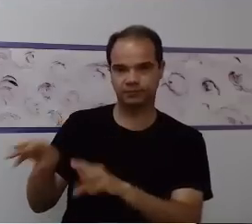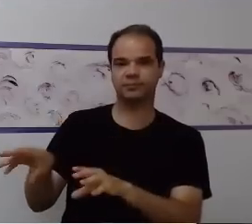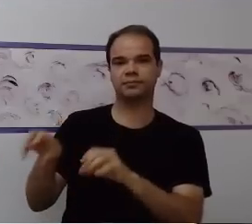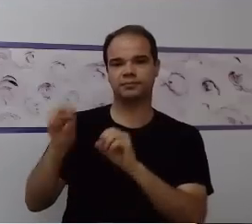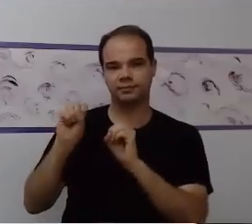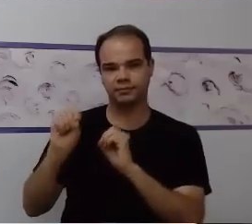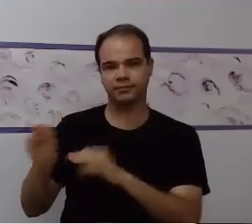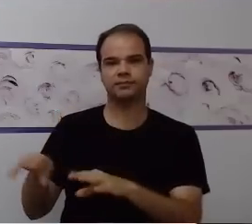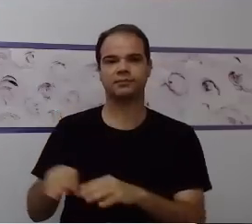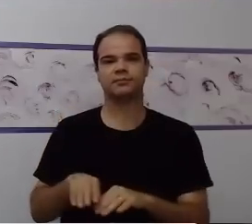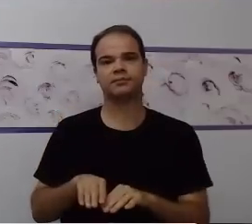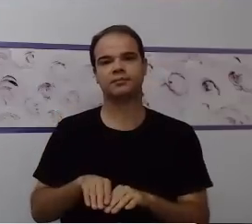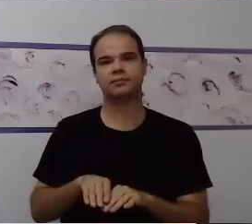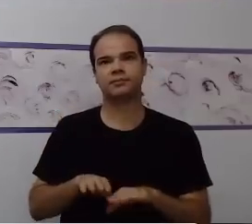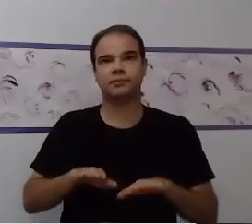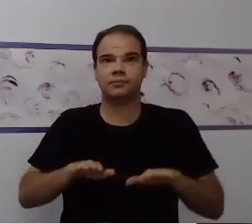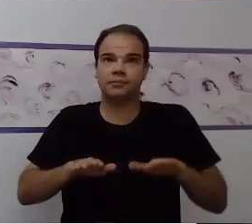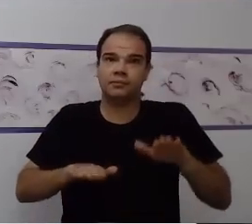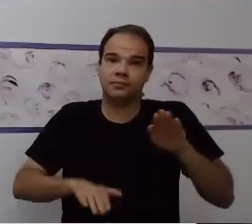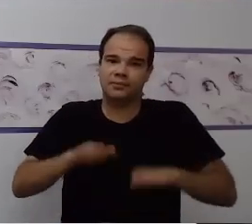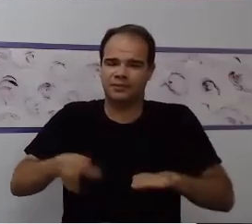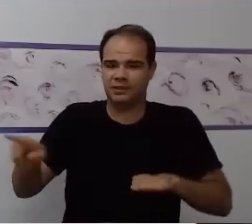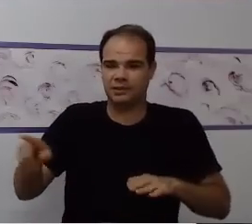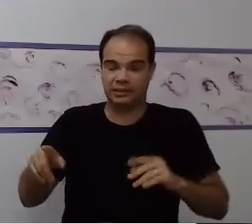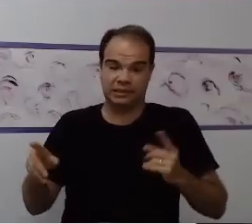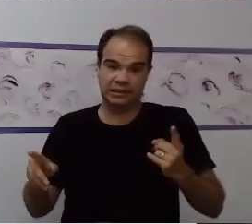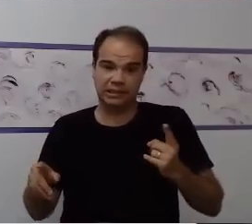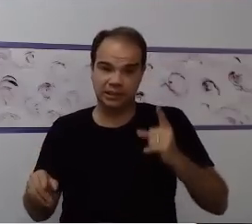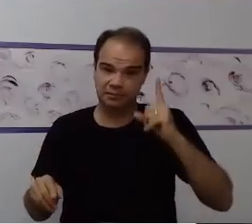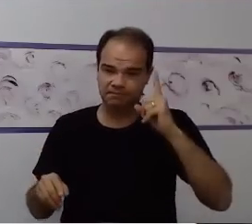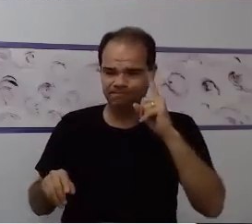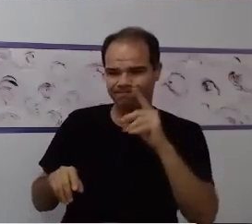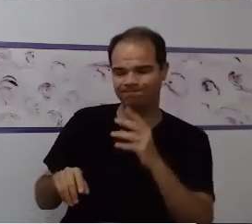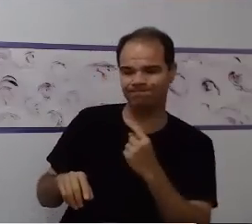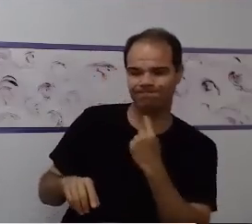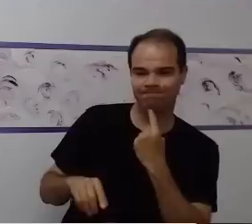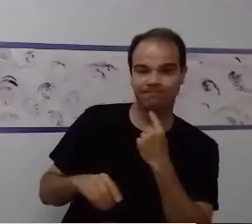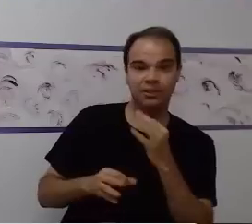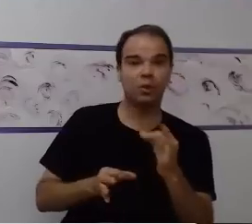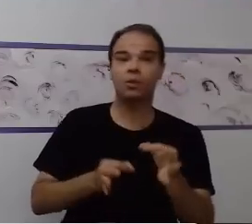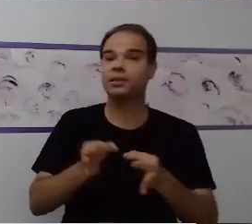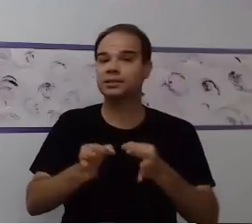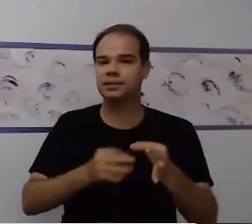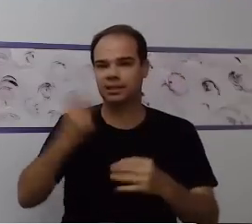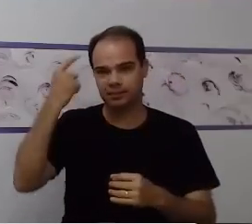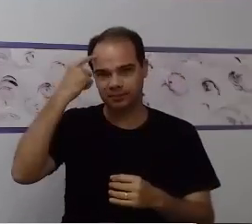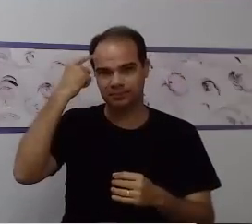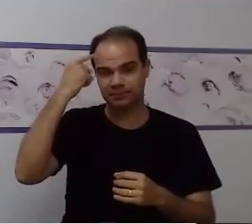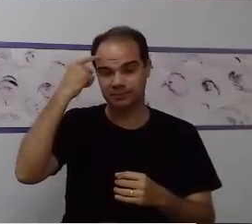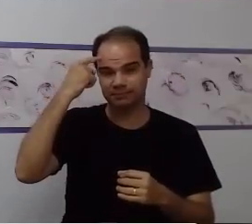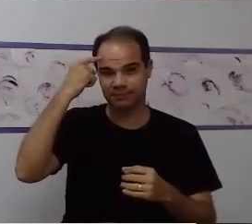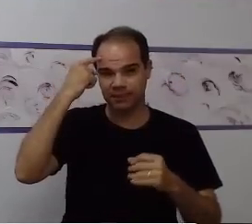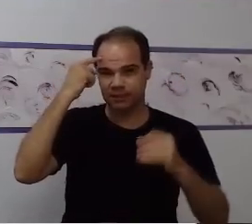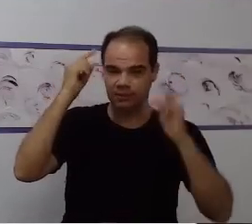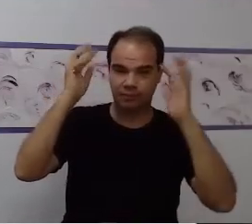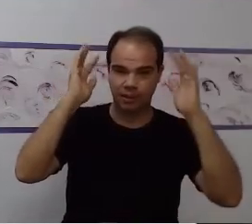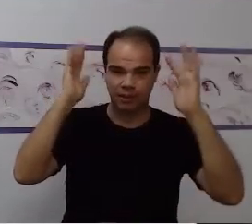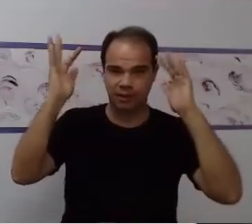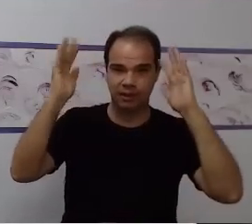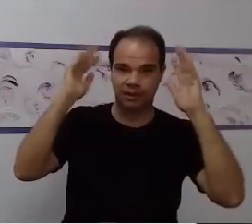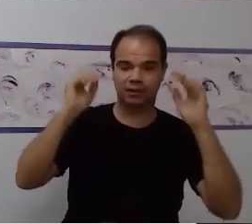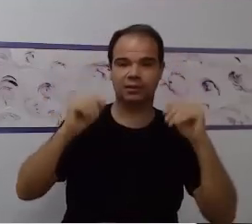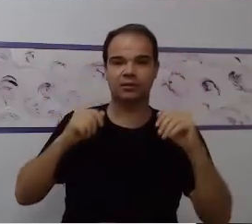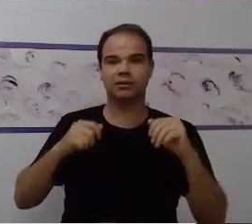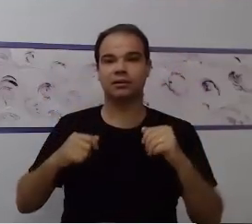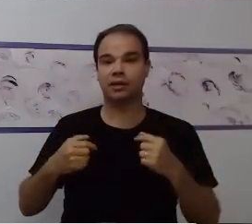essa criança eu já sei que tem, pode apresentar uma dificuldade um pouquinho maior de organização, de pensamento, então é importante eu também